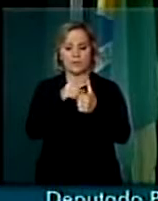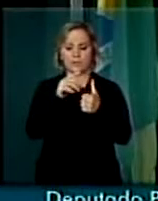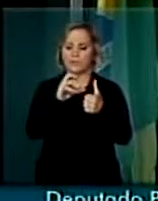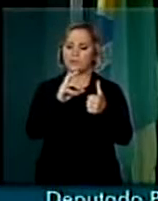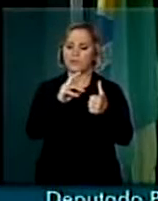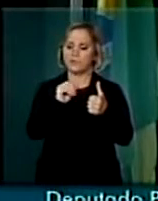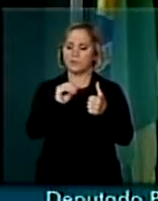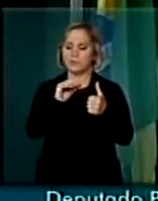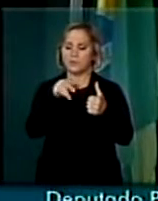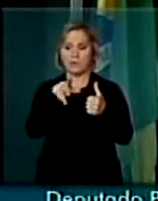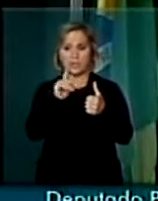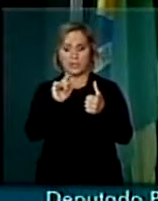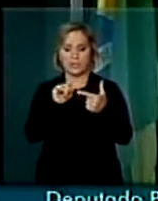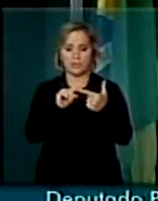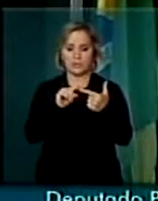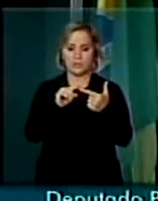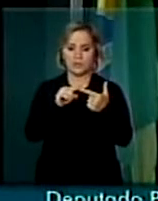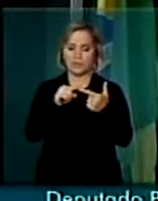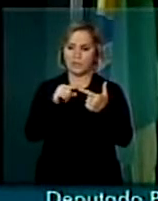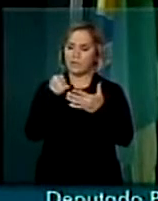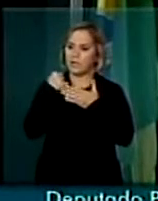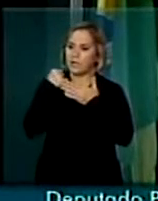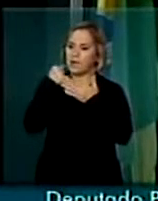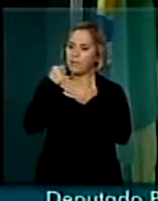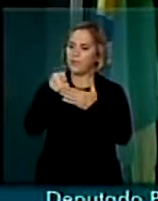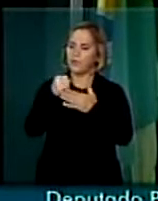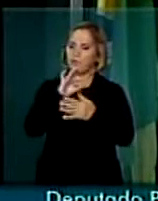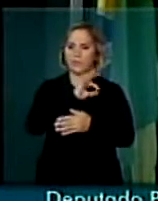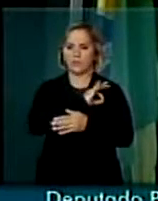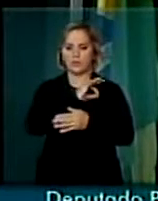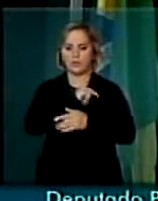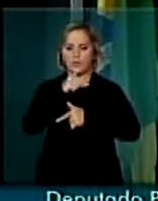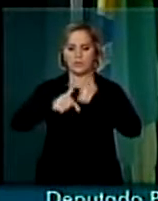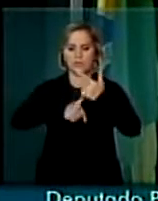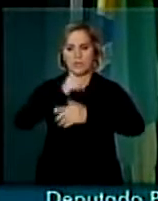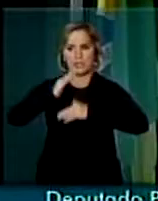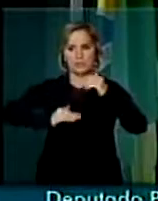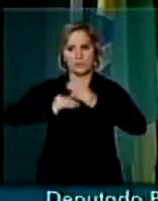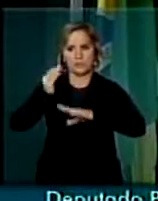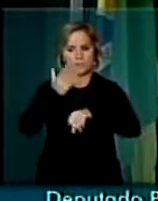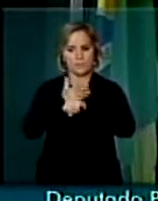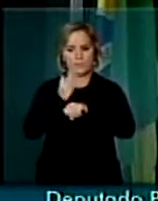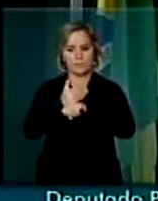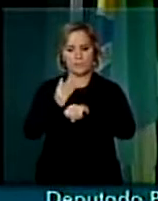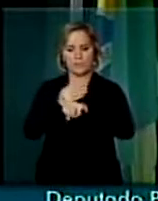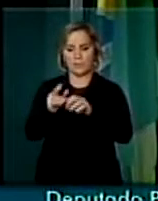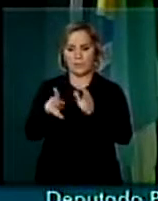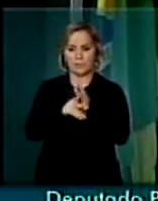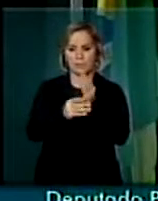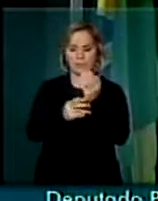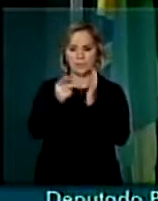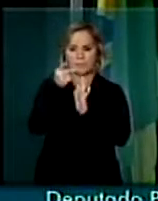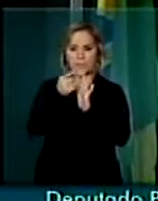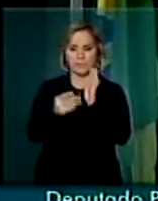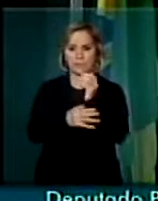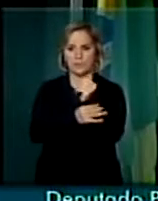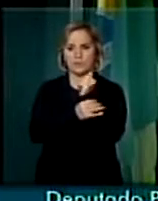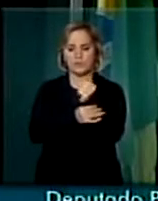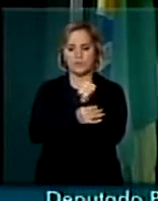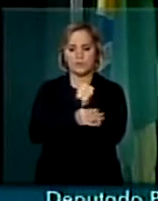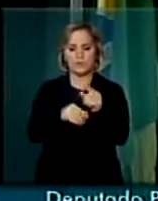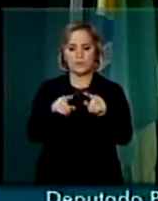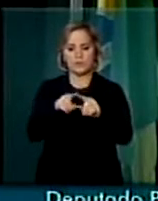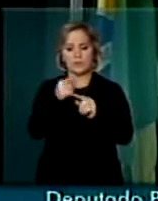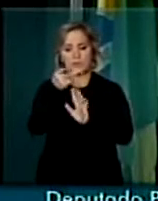criou no país a Bolsa Formação para os policiais, para os profissionais da área da segurança, mas esse programa foi concebido